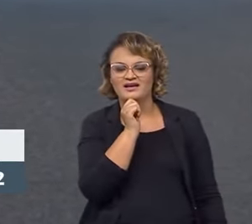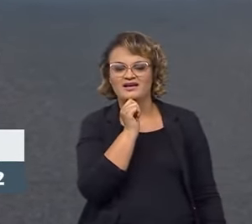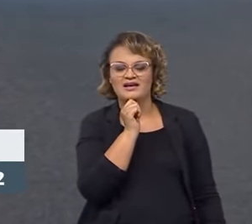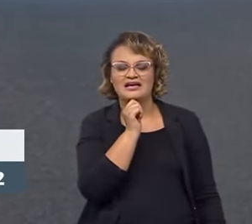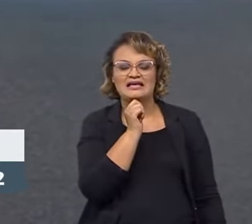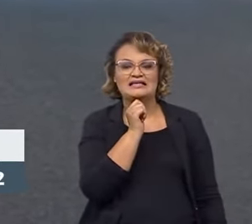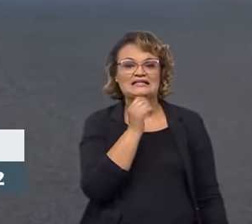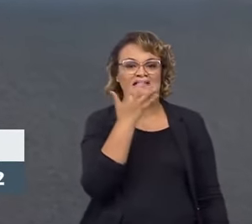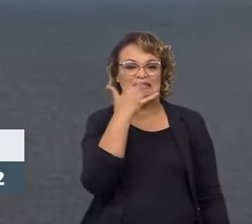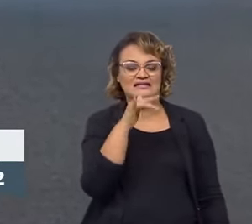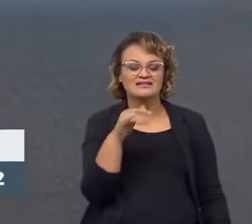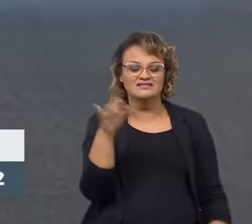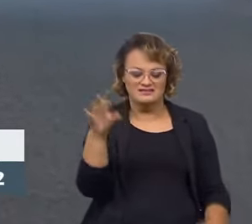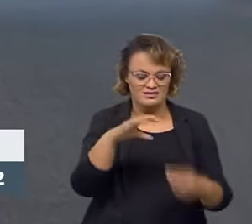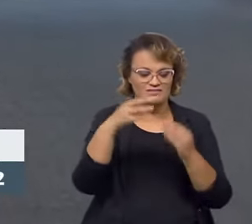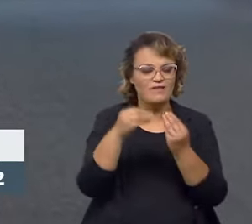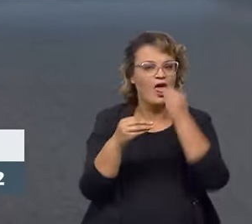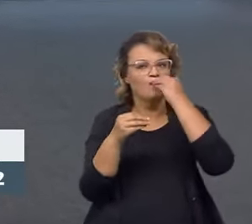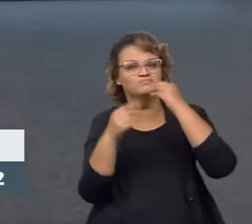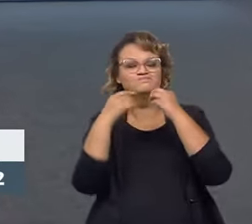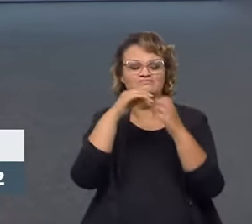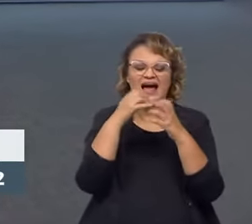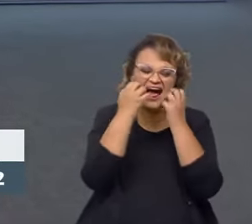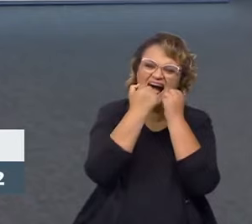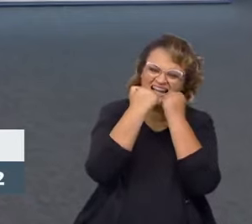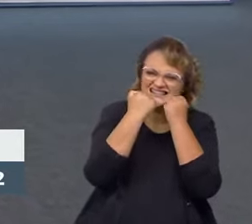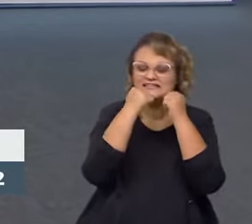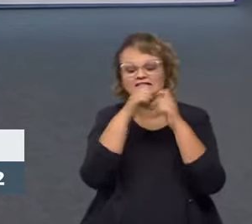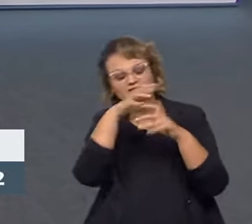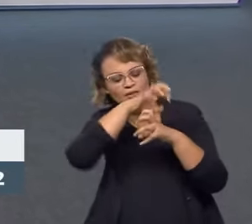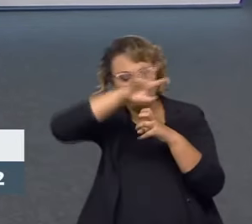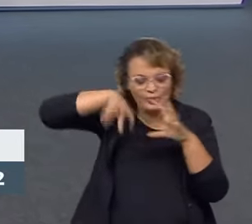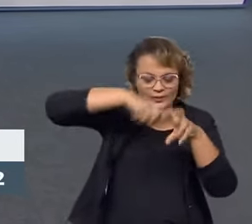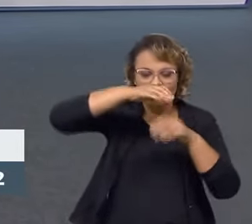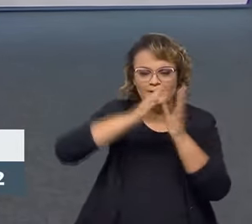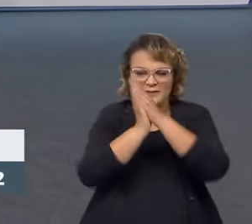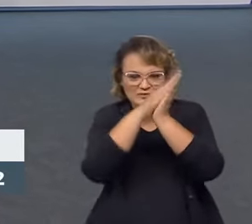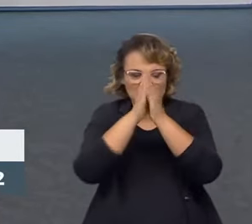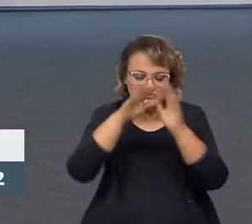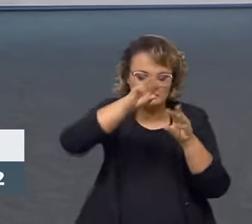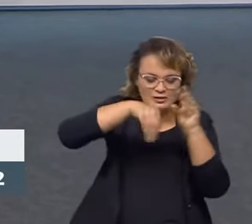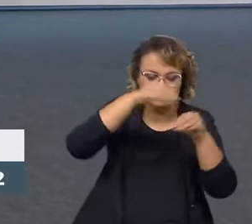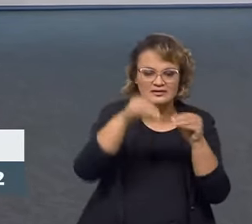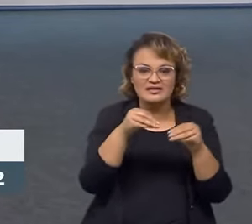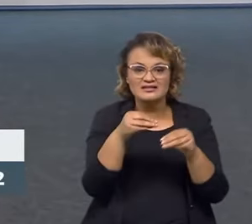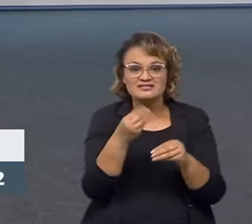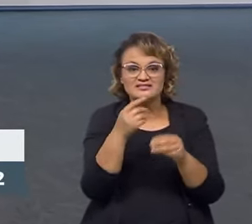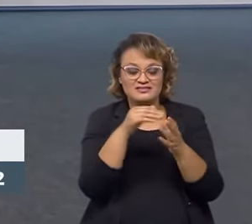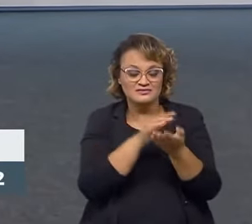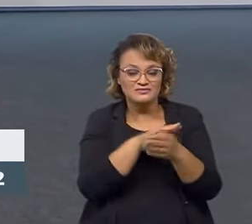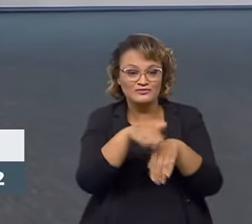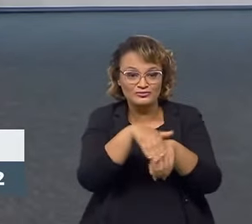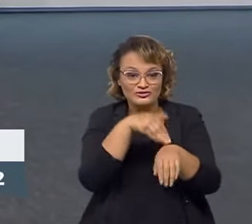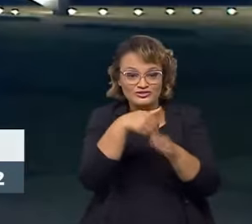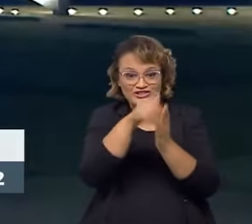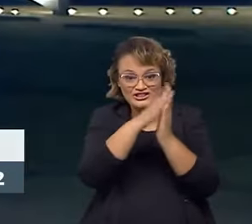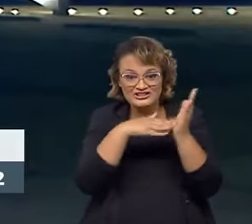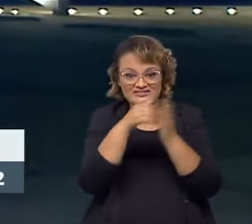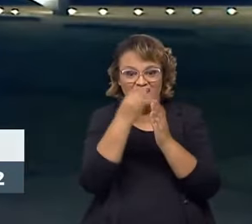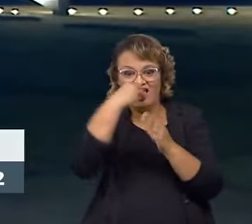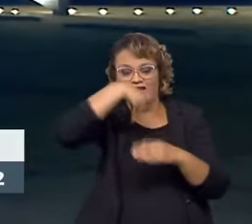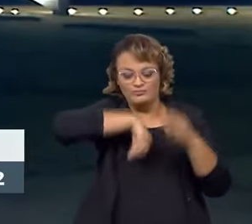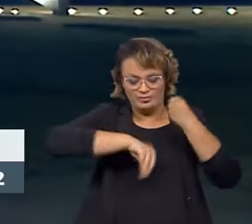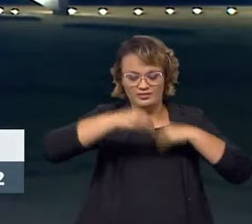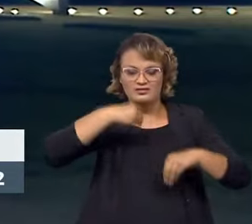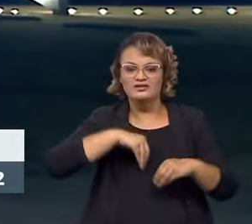trabalhar com isso. Crianças põem na boca, apertam, chupam, mordem, fazem coisas. Se a tinta for tóxica, você vai pagar muito mais caro, aliás,